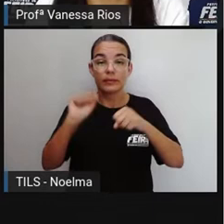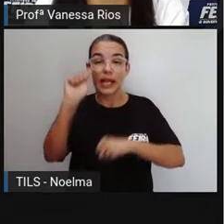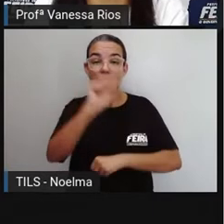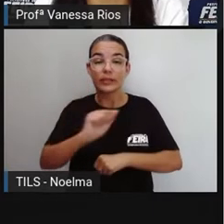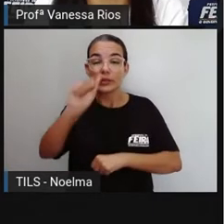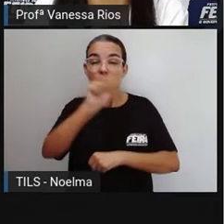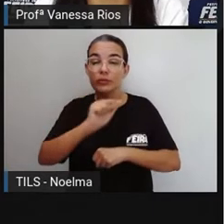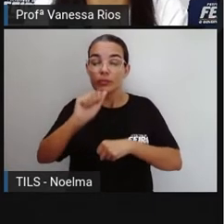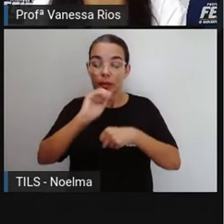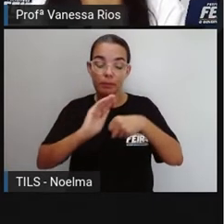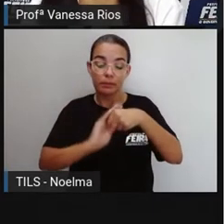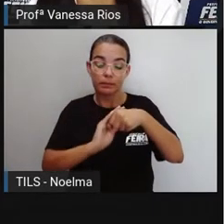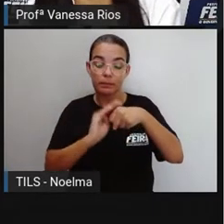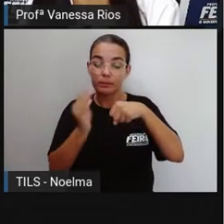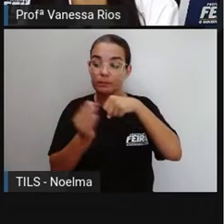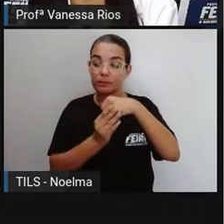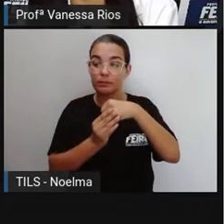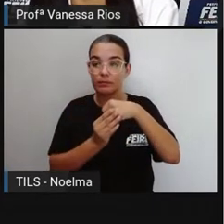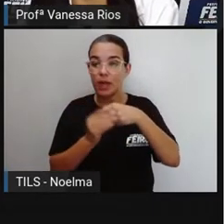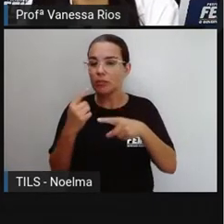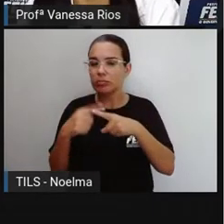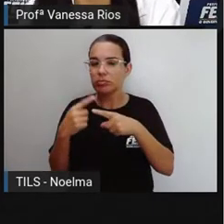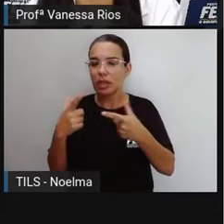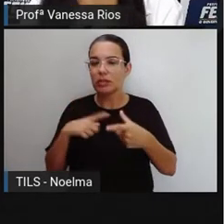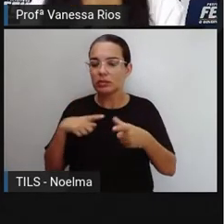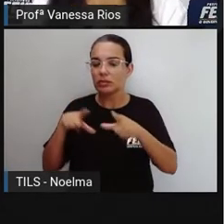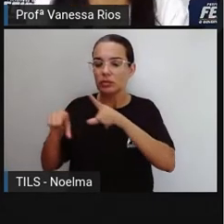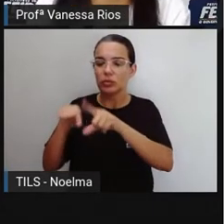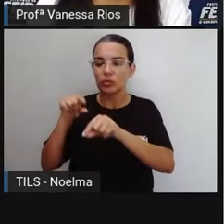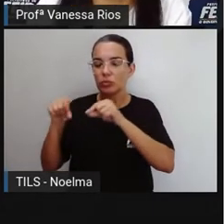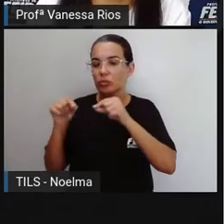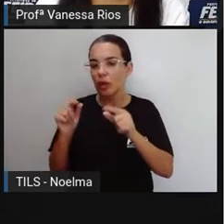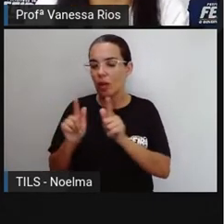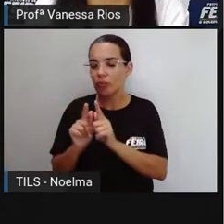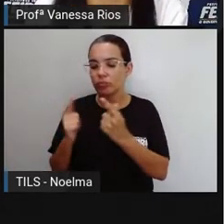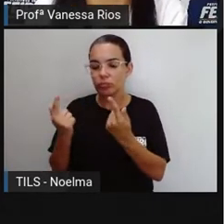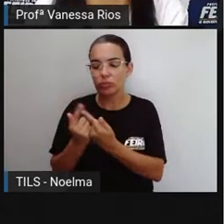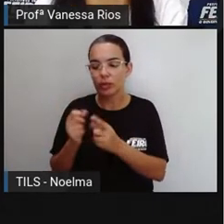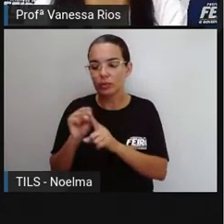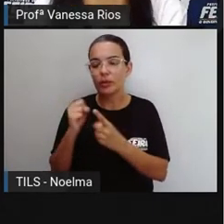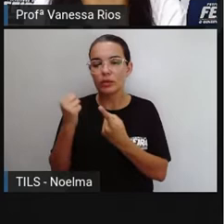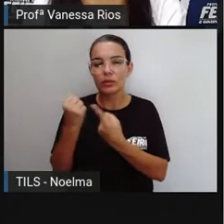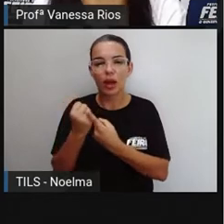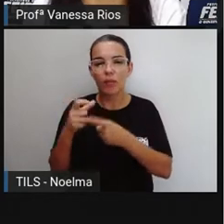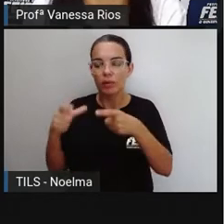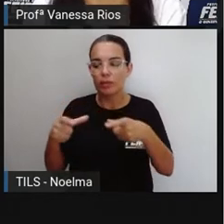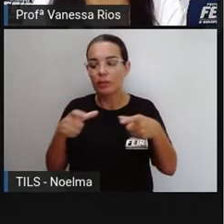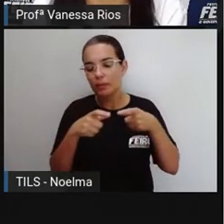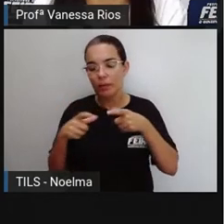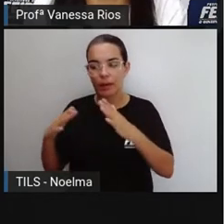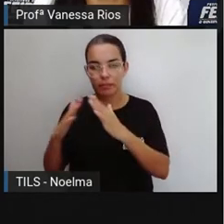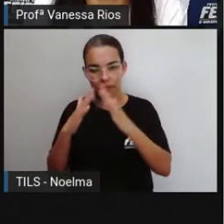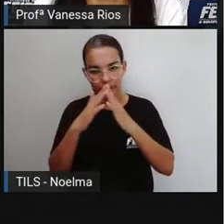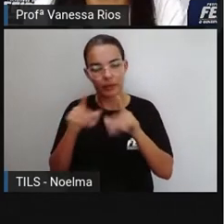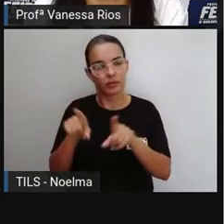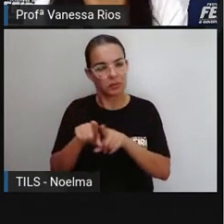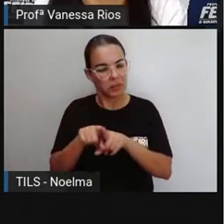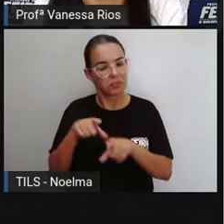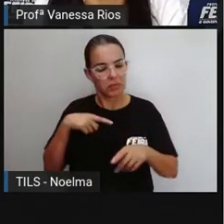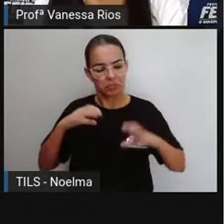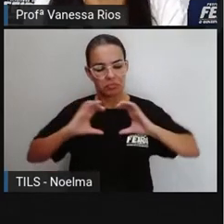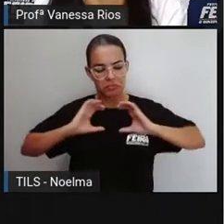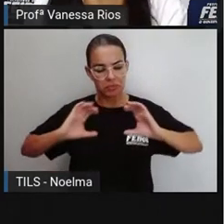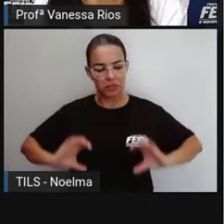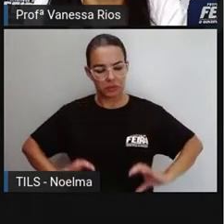tomadas em prol de um determinado grupo social, mas que vai envolver exercício de cidadania e também se